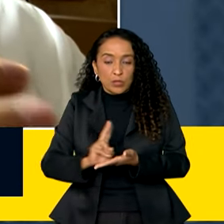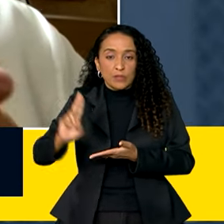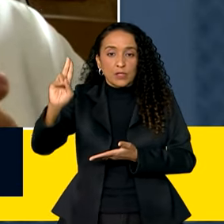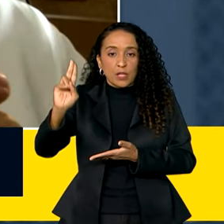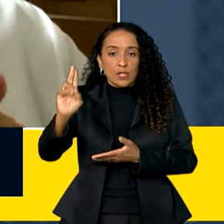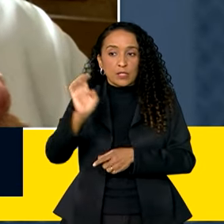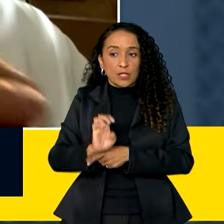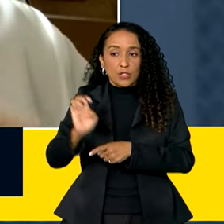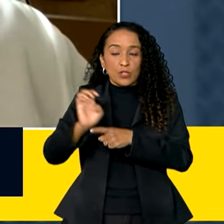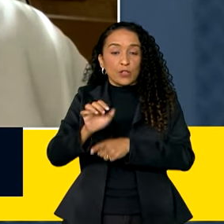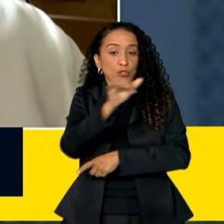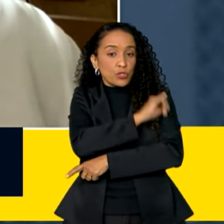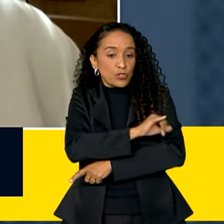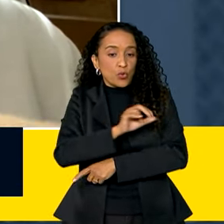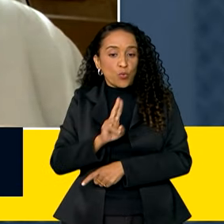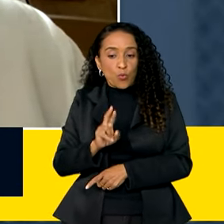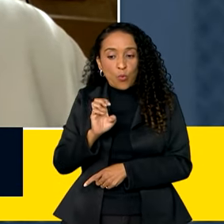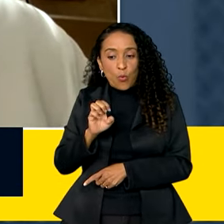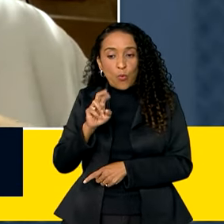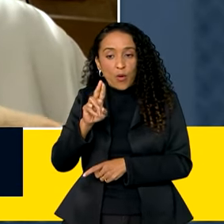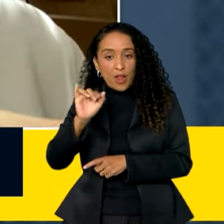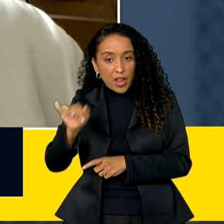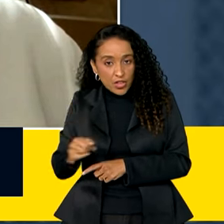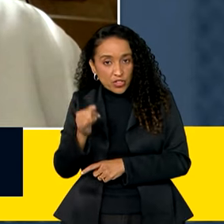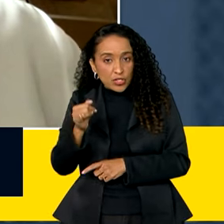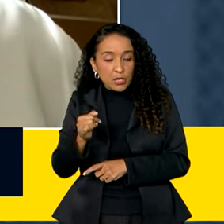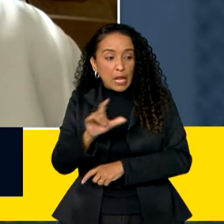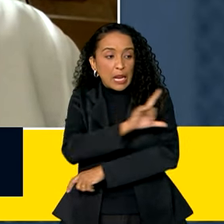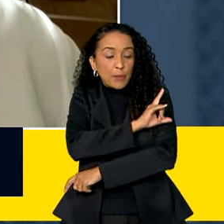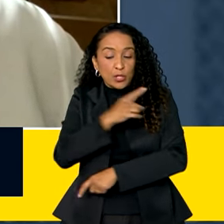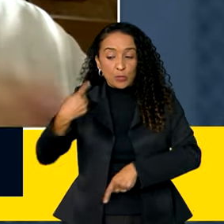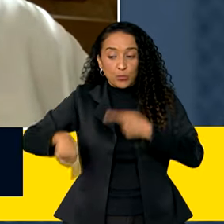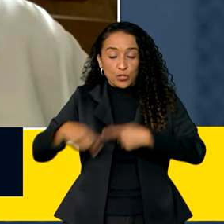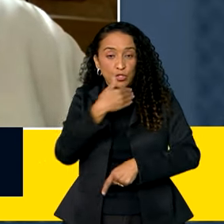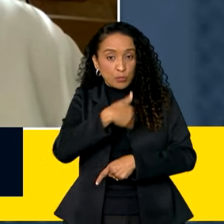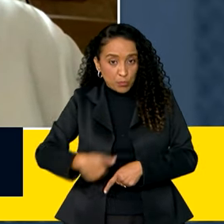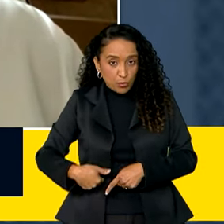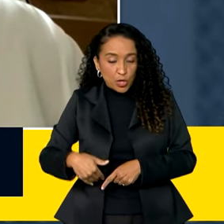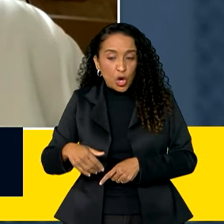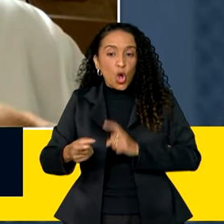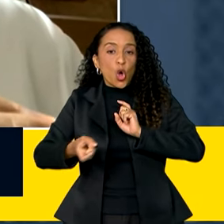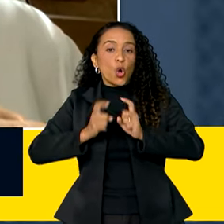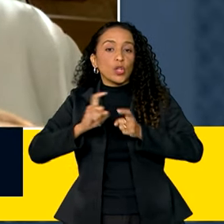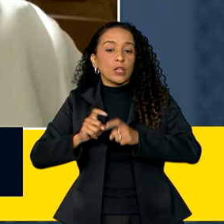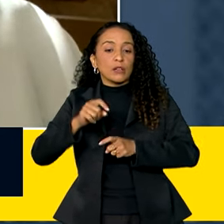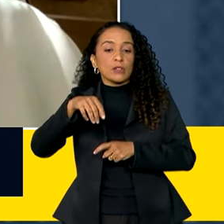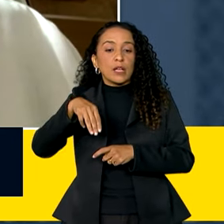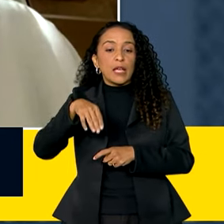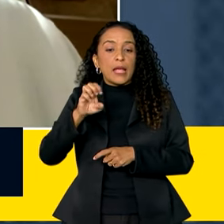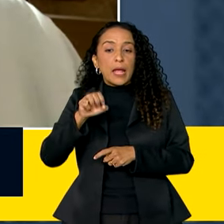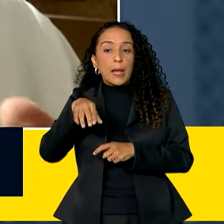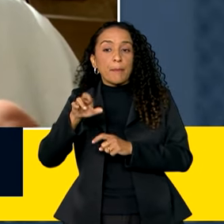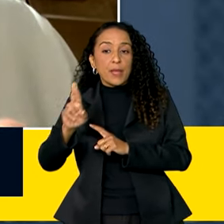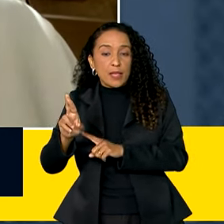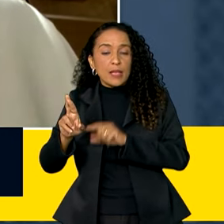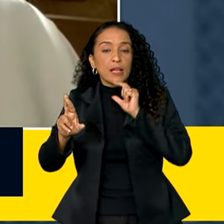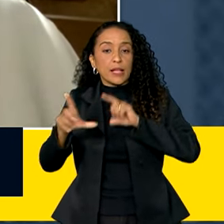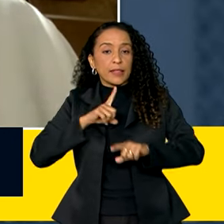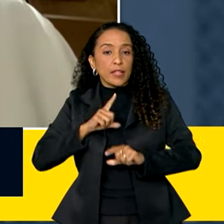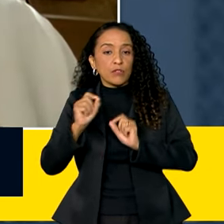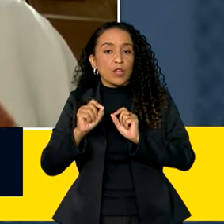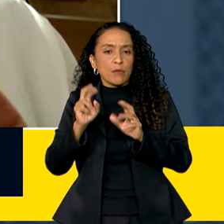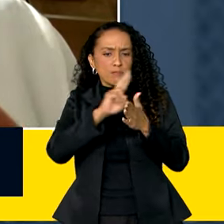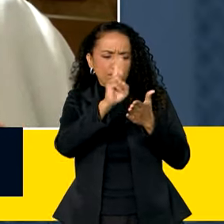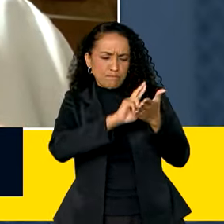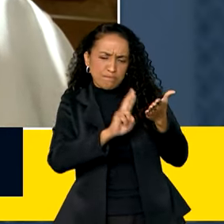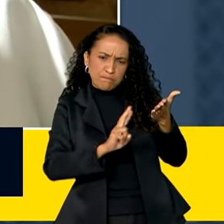Estadual do Rio de Janeiro, a UERJ, pelo seu Laboratório de Políticas Públicas, que é coordenado pelo EMI Sader, onde nós tivemos um